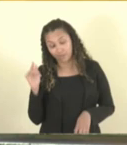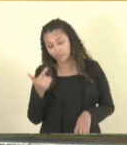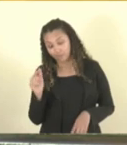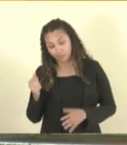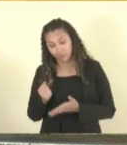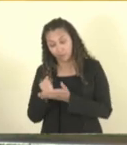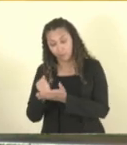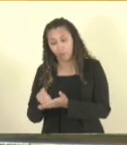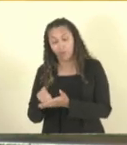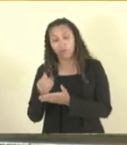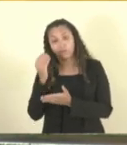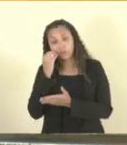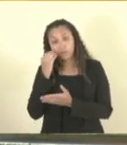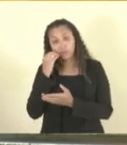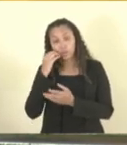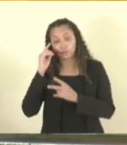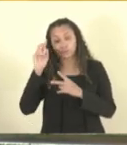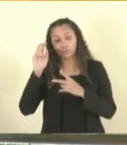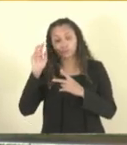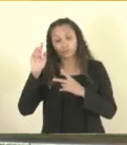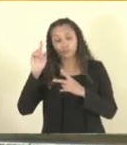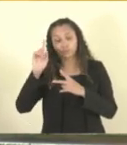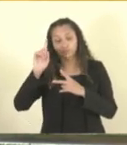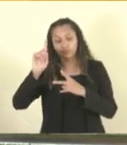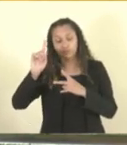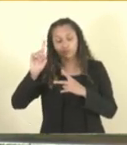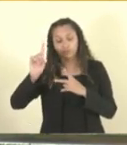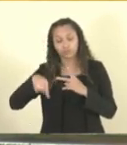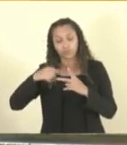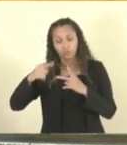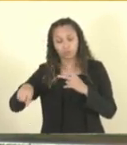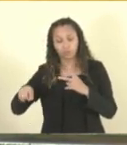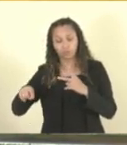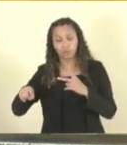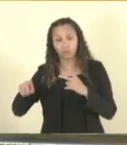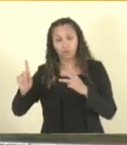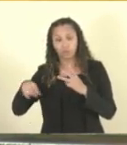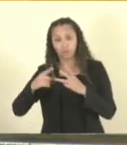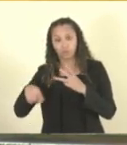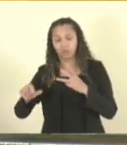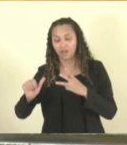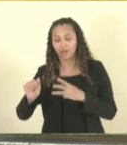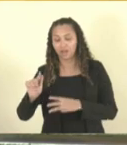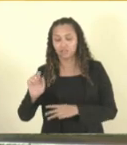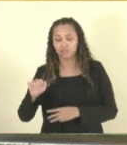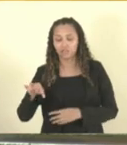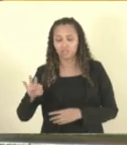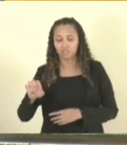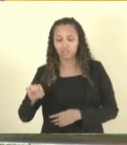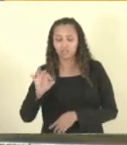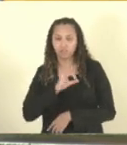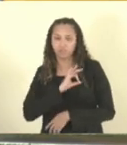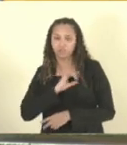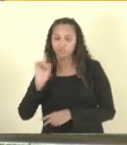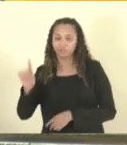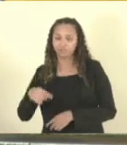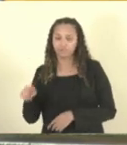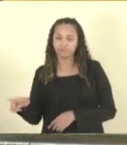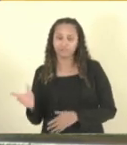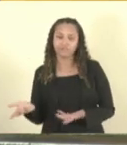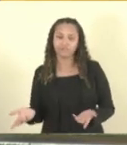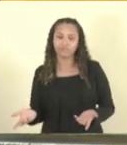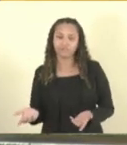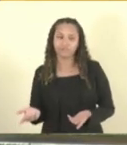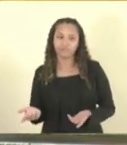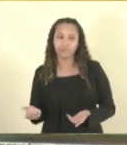está querendo excluir os agentes de polícia, o que é um crime, uma injustiça. Pouco mais de 200 servidores,